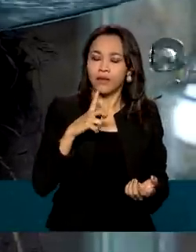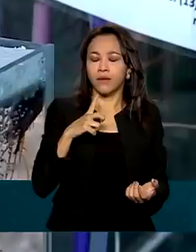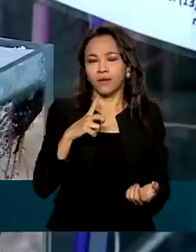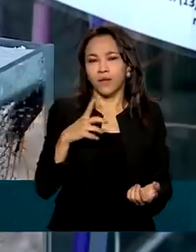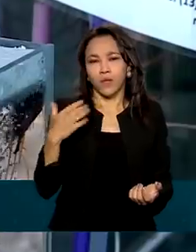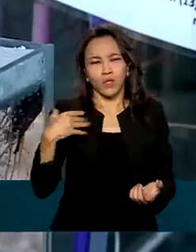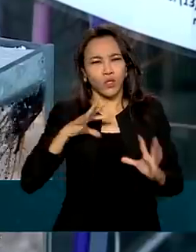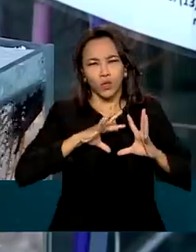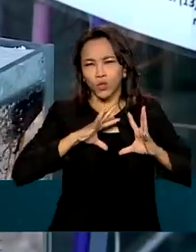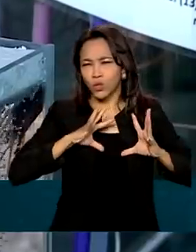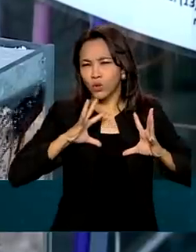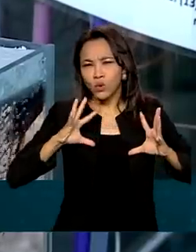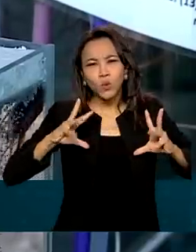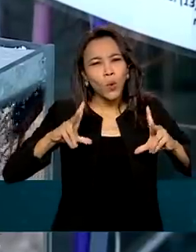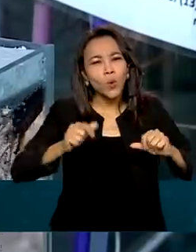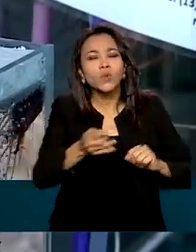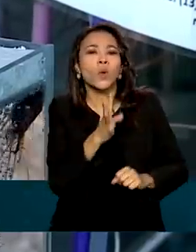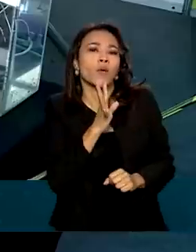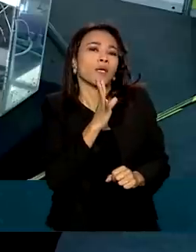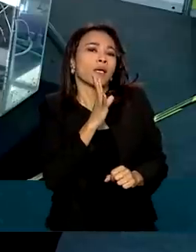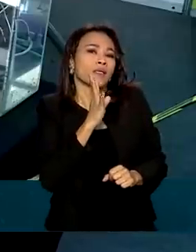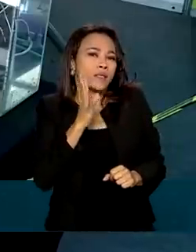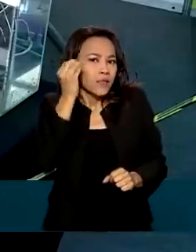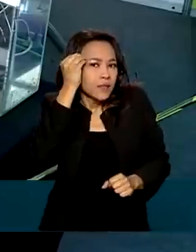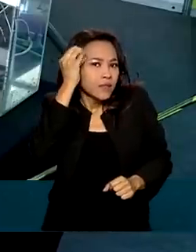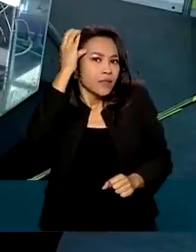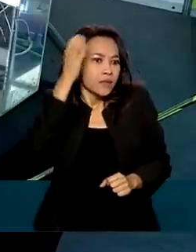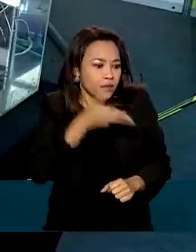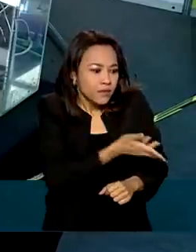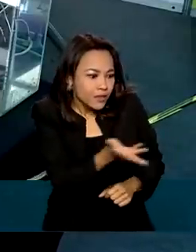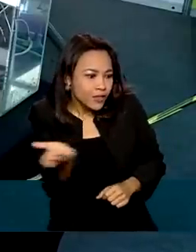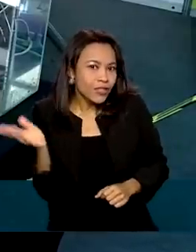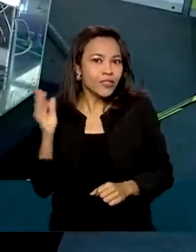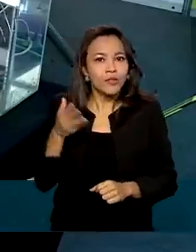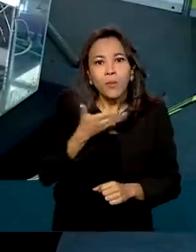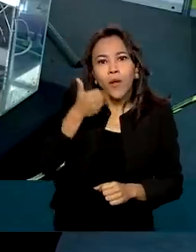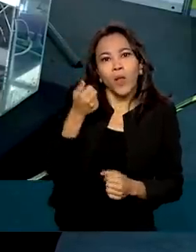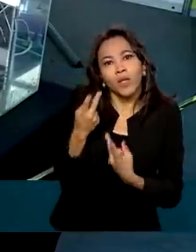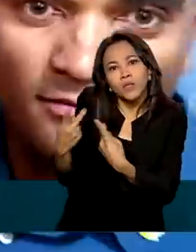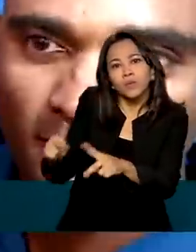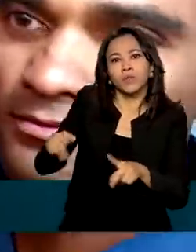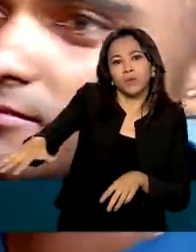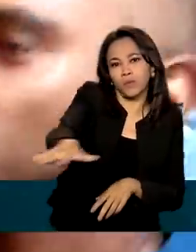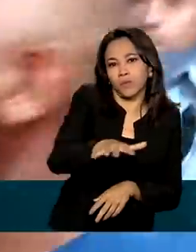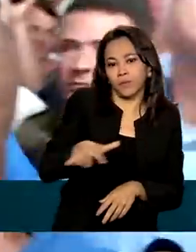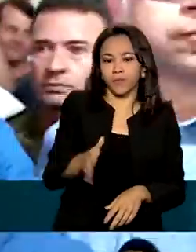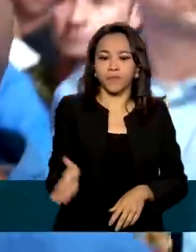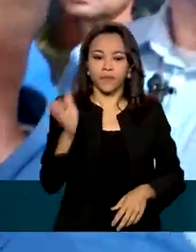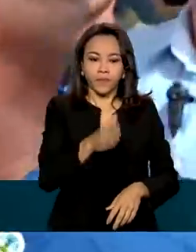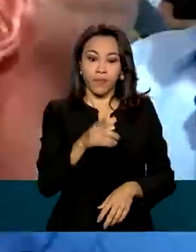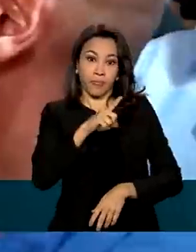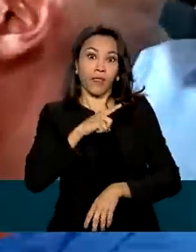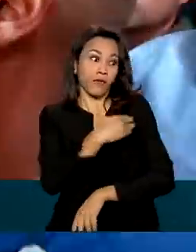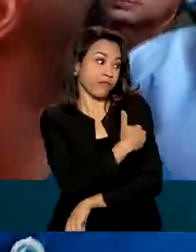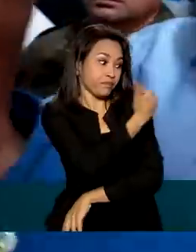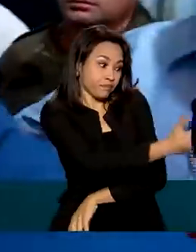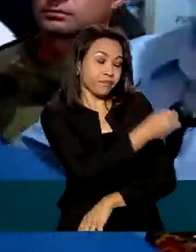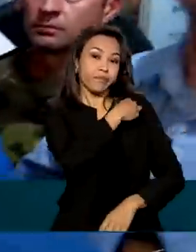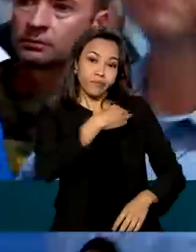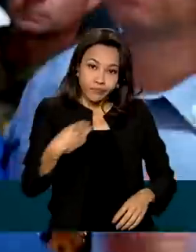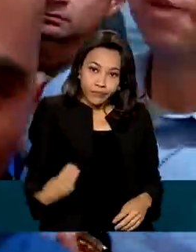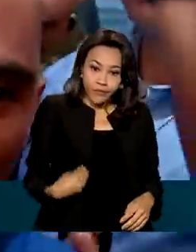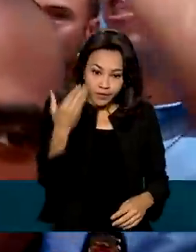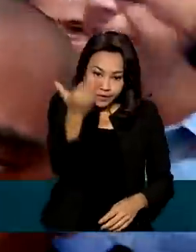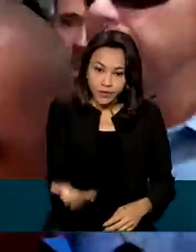de todos os produtores para uma melhor qualidade, um melhor rendimento na sua área produtiva. Acompanhado de ministros, o presidente